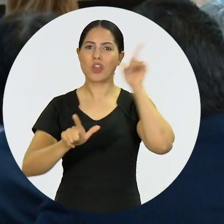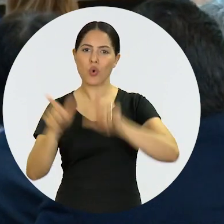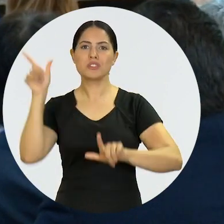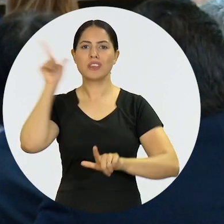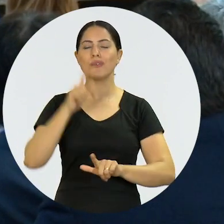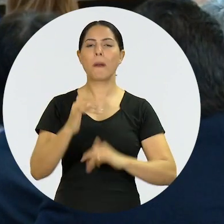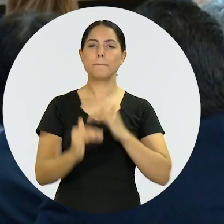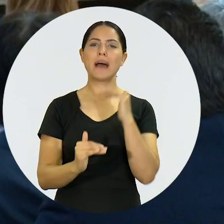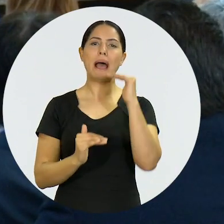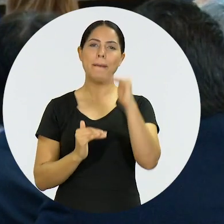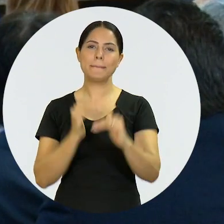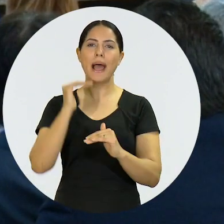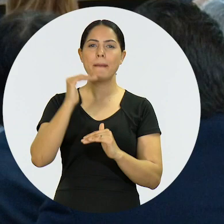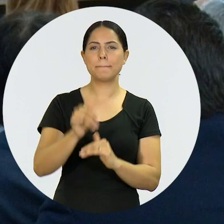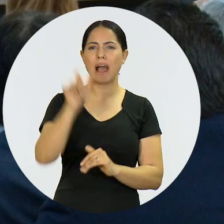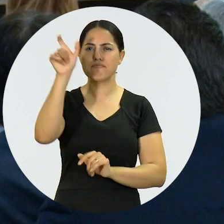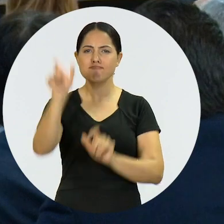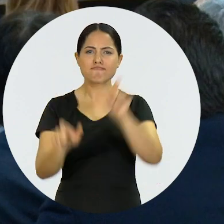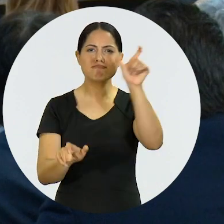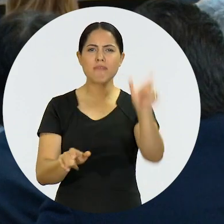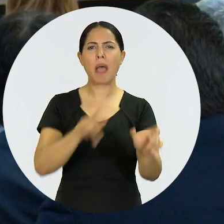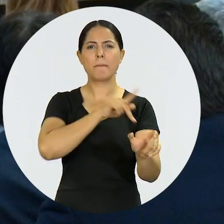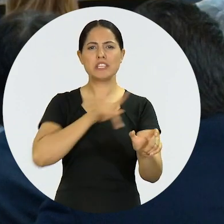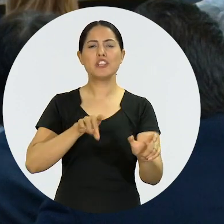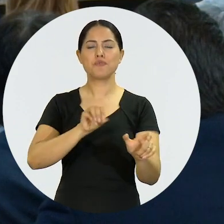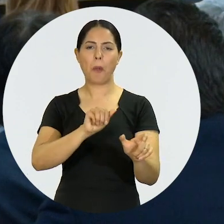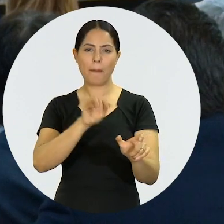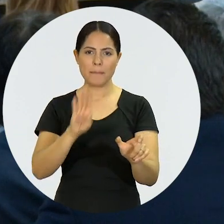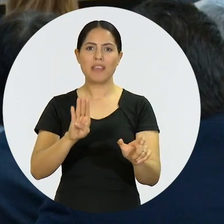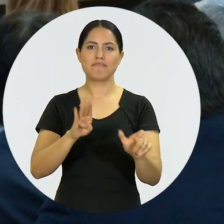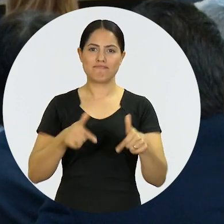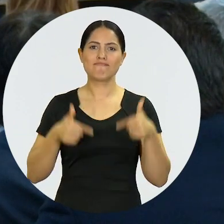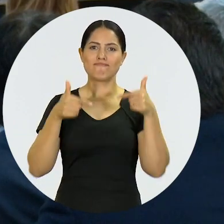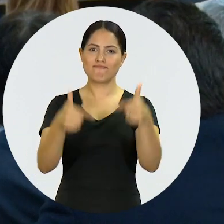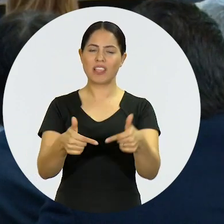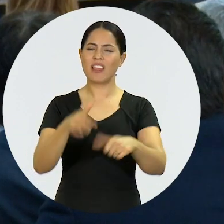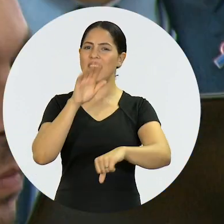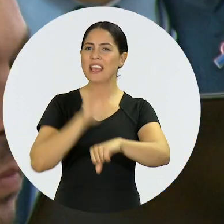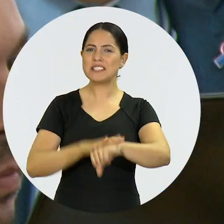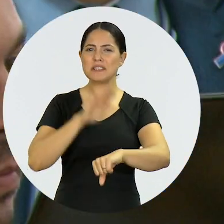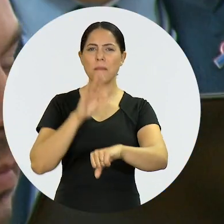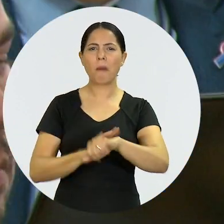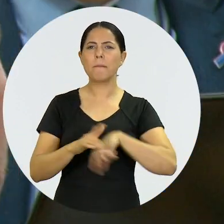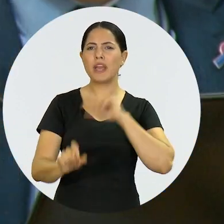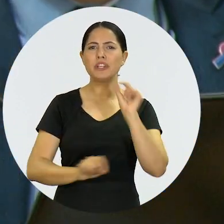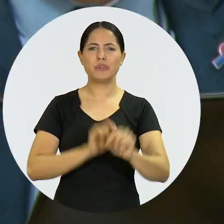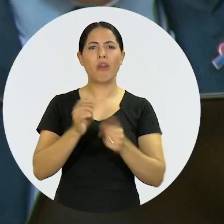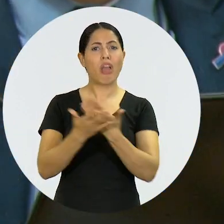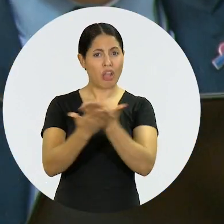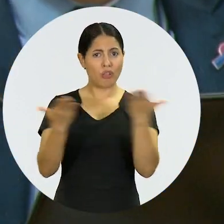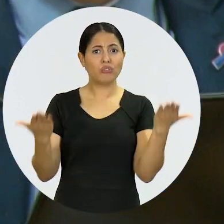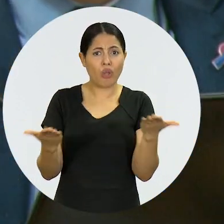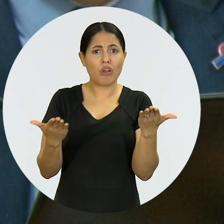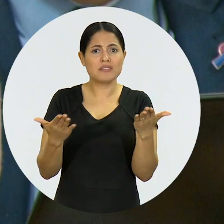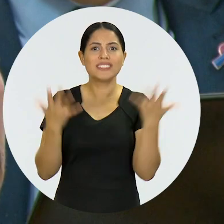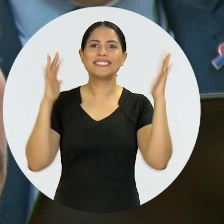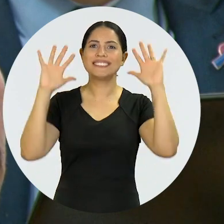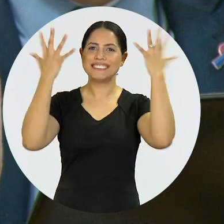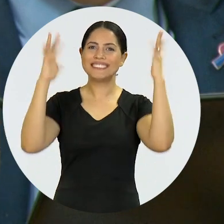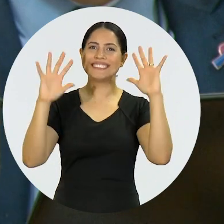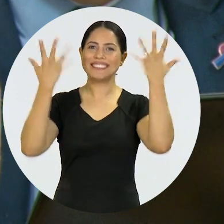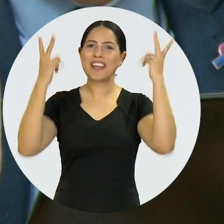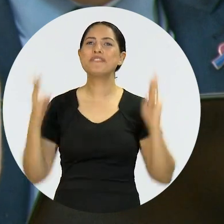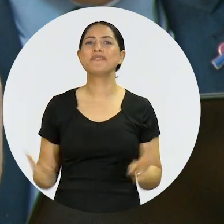uma conquista que foi construída por todos os presidentes que passaram por esta casa, nesse momento em que nós estamos aqui